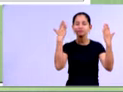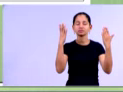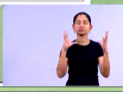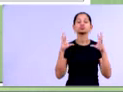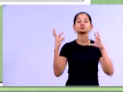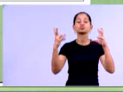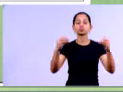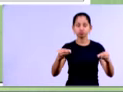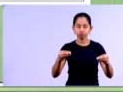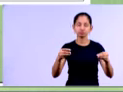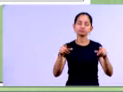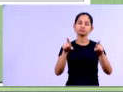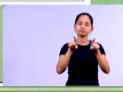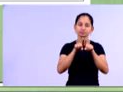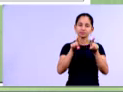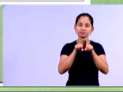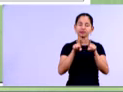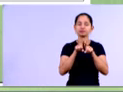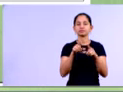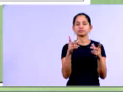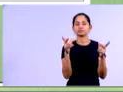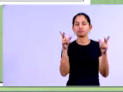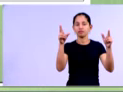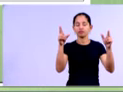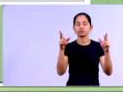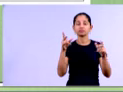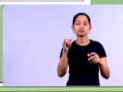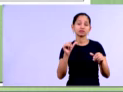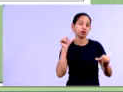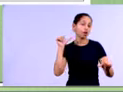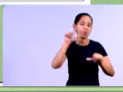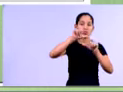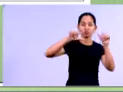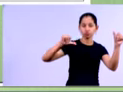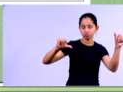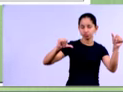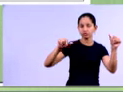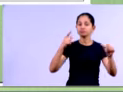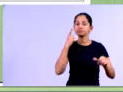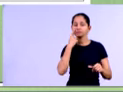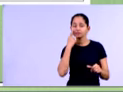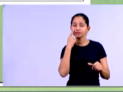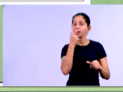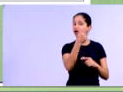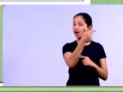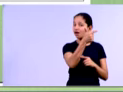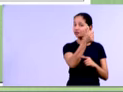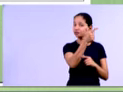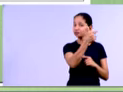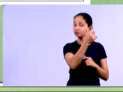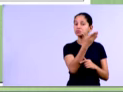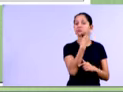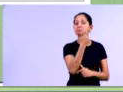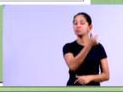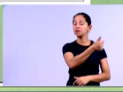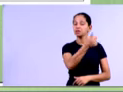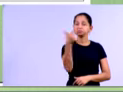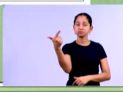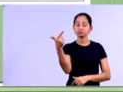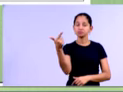foi menor do que em 2012. Se nós analisarmos o contrário, né? 2012 foi maior do que em 2013, apesar